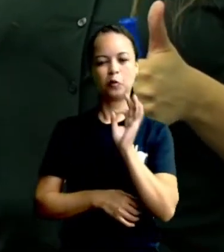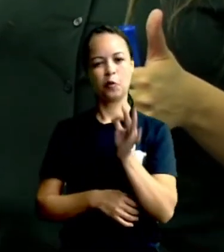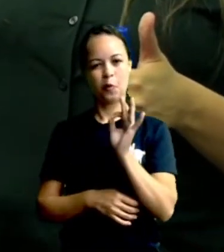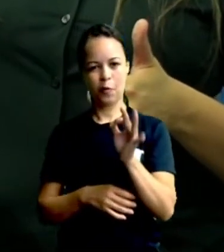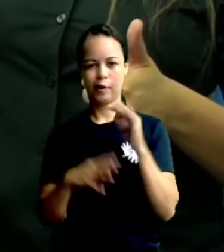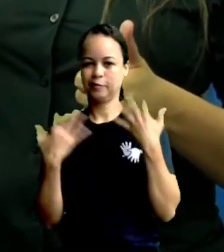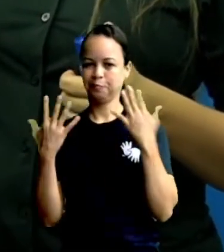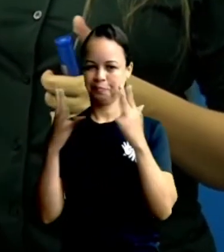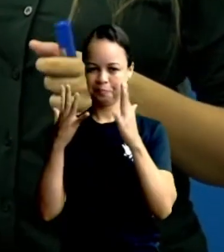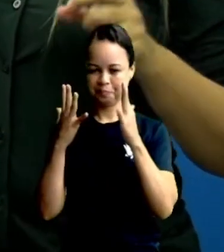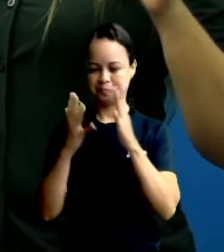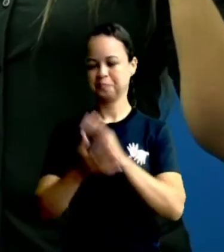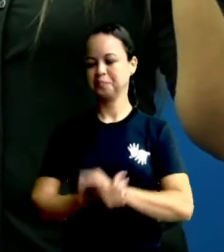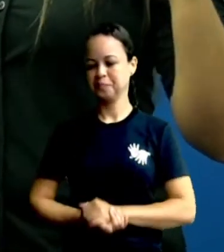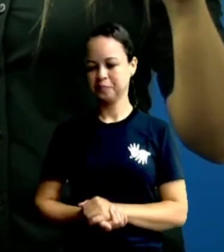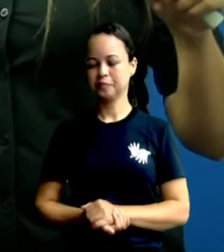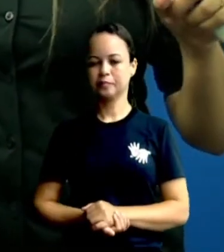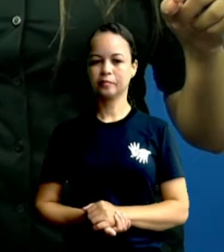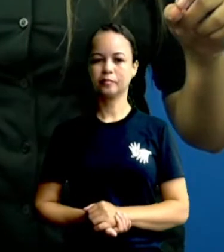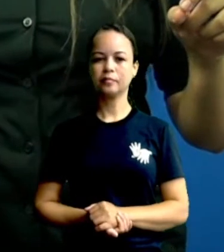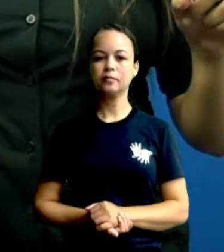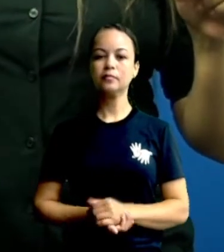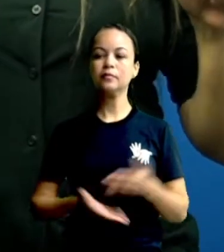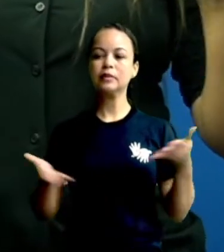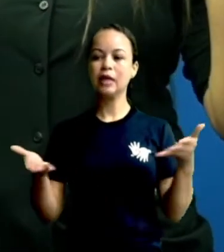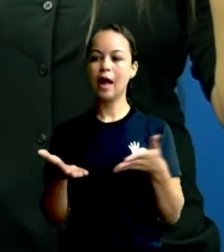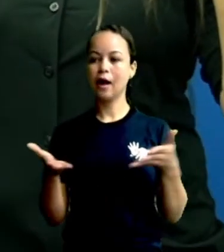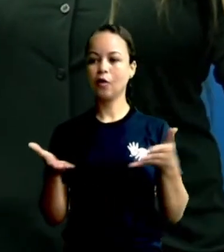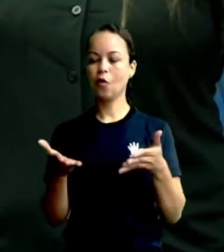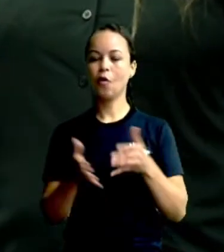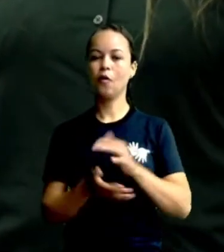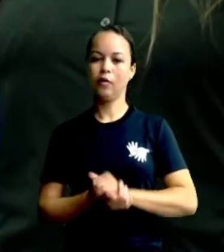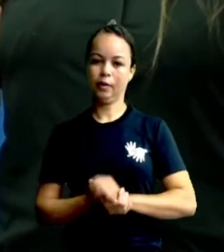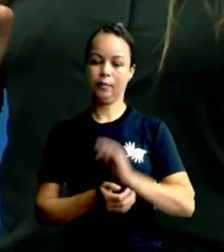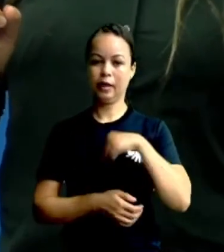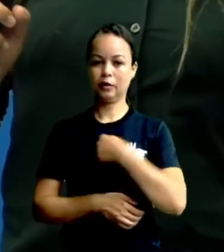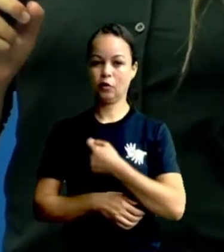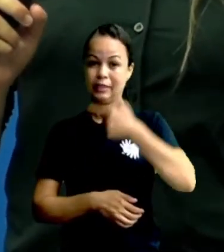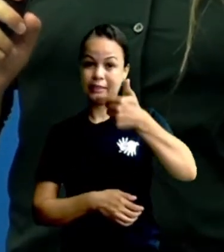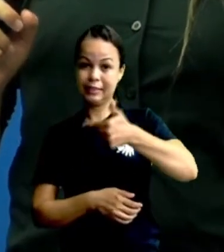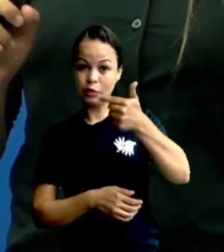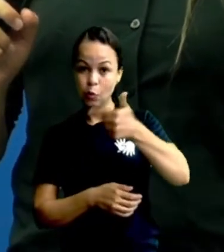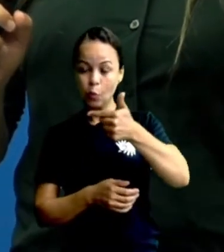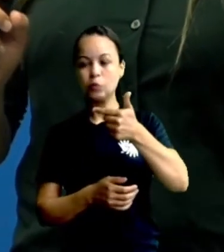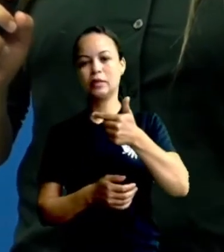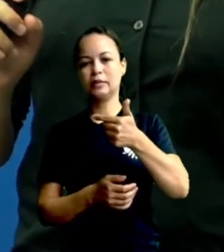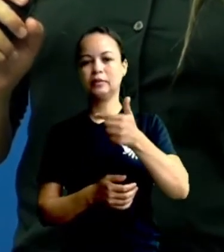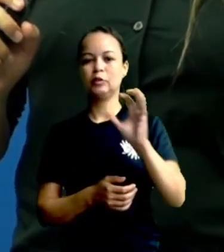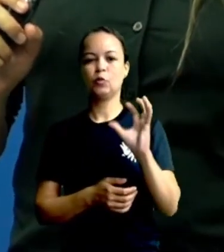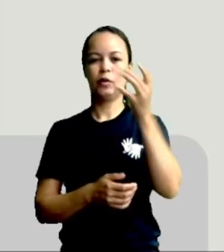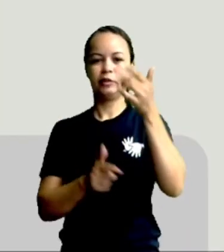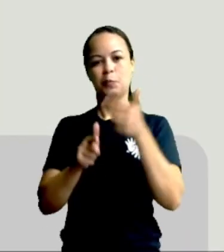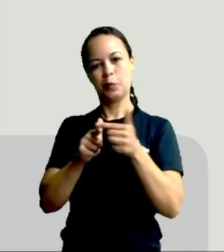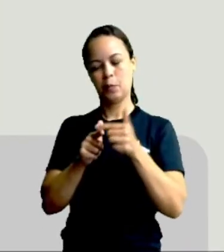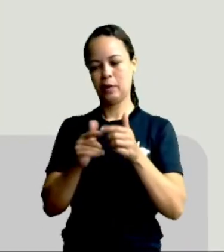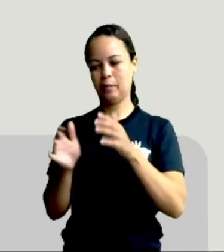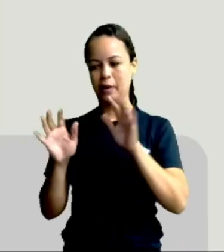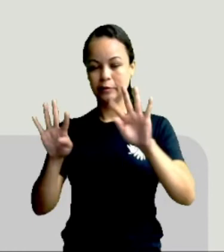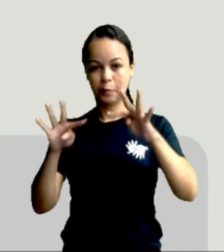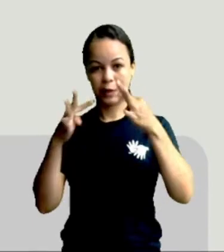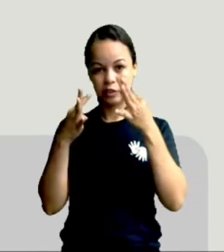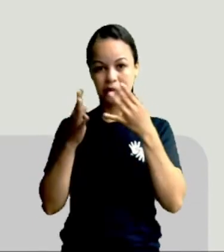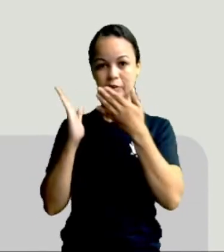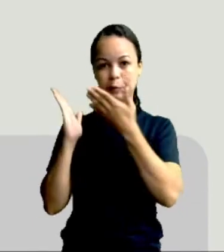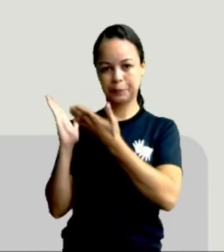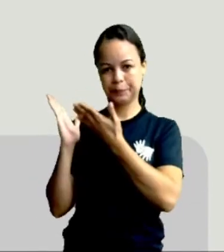acertamos. Vamos agora para a nossa segunda situação problema. Vamos lá, de olho na telinha para a gente